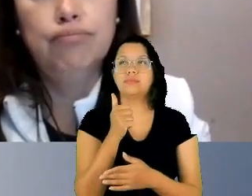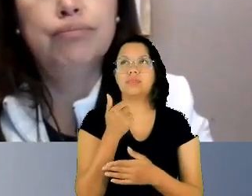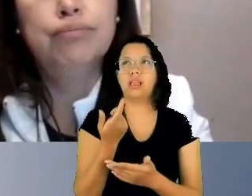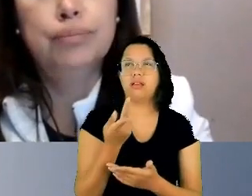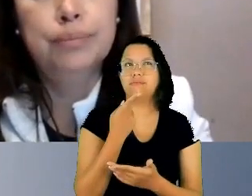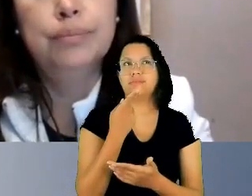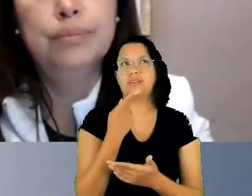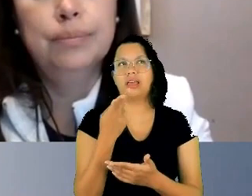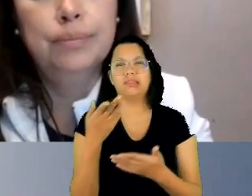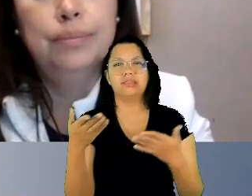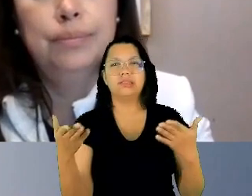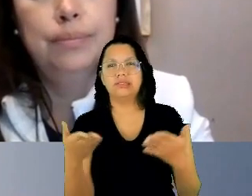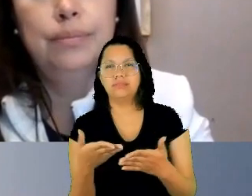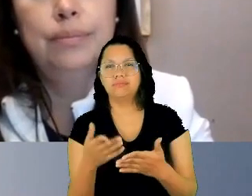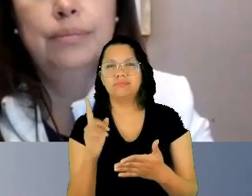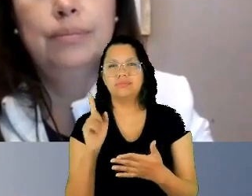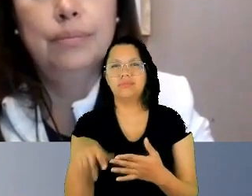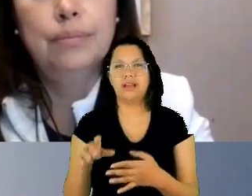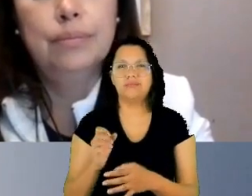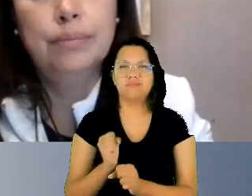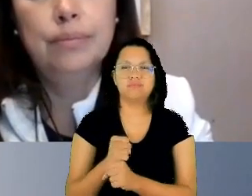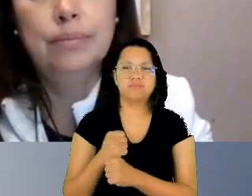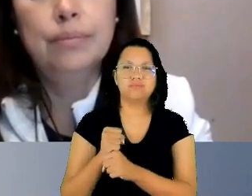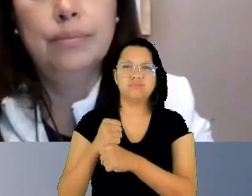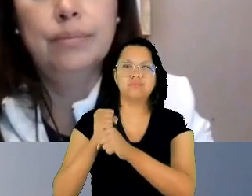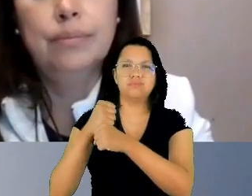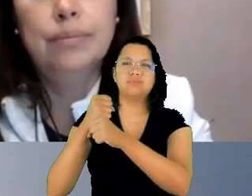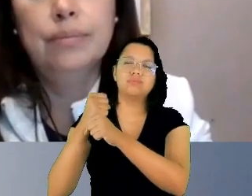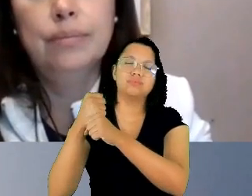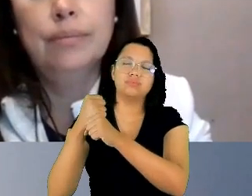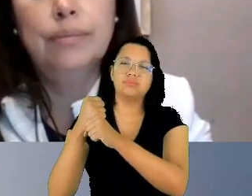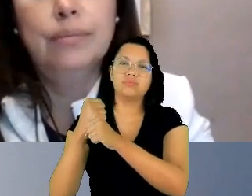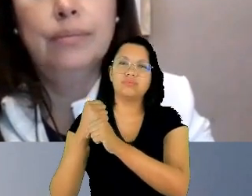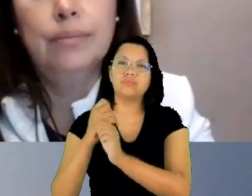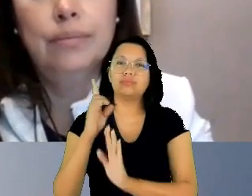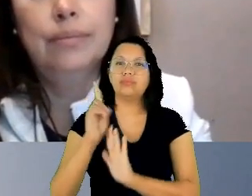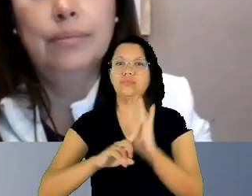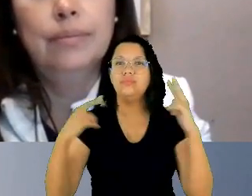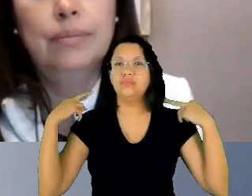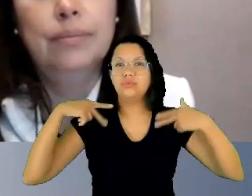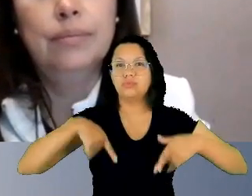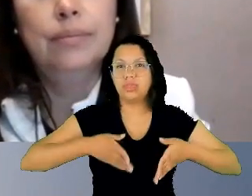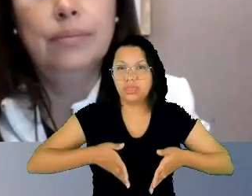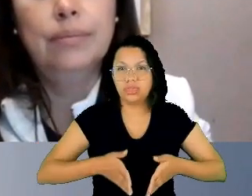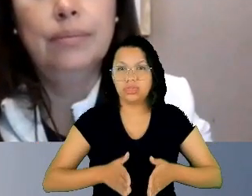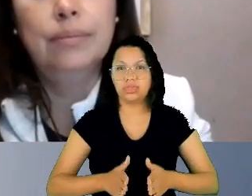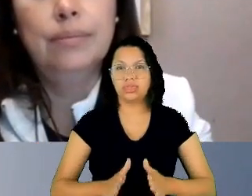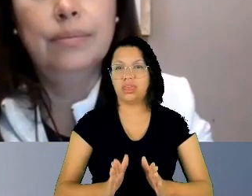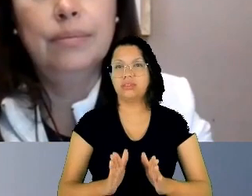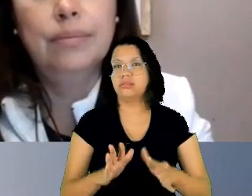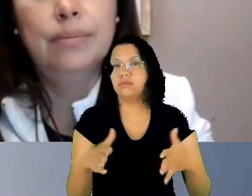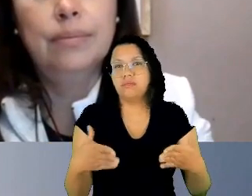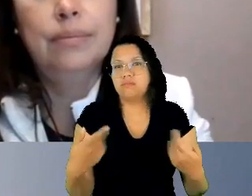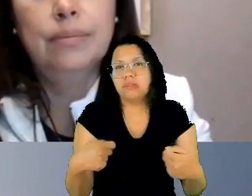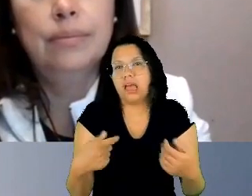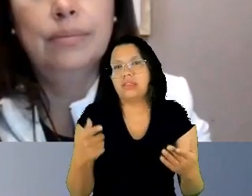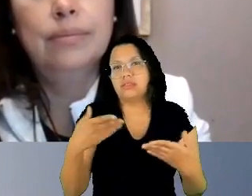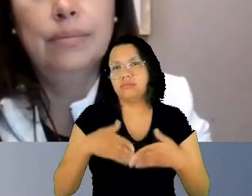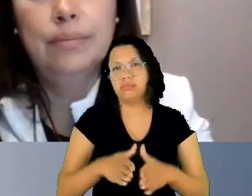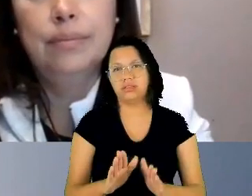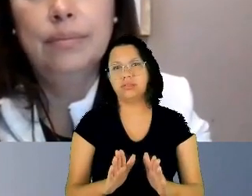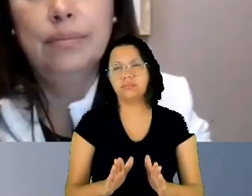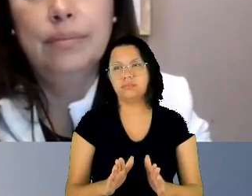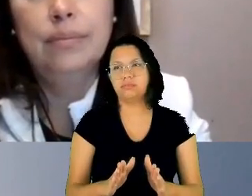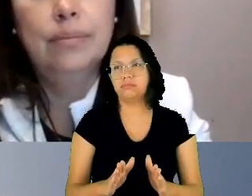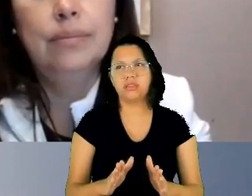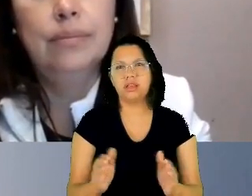parafraseando o Renate. Os direitos humanos nascem quando podem, quando devem nascer. Não nascem todos de uma vez, nem de uma vez